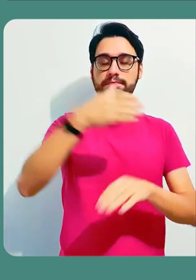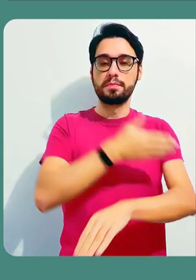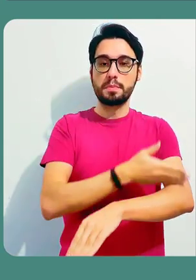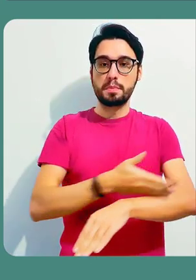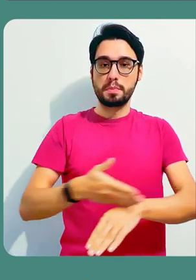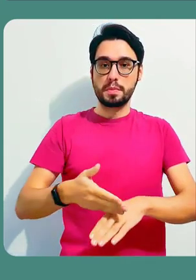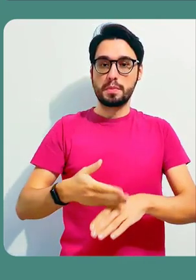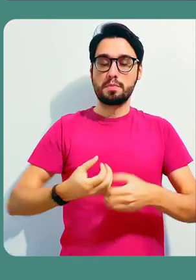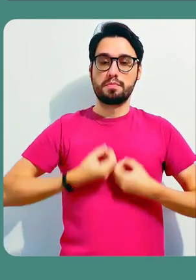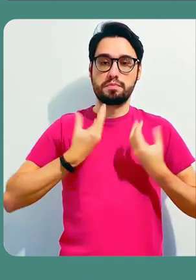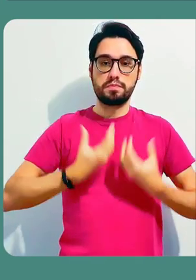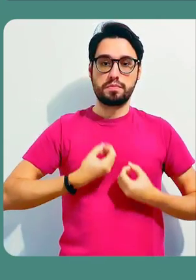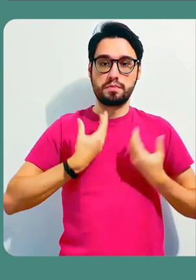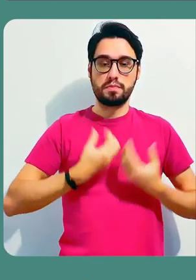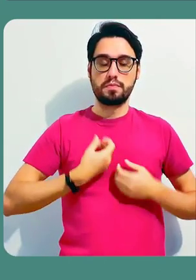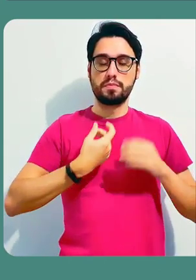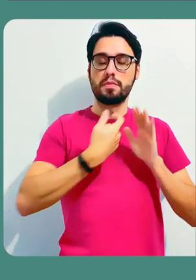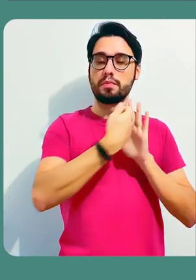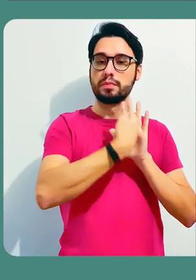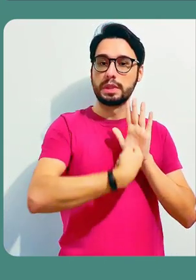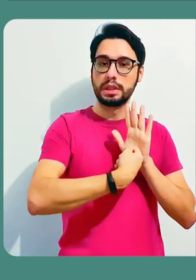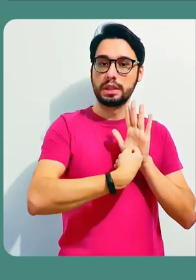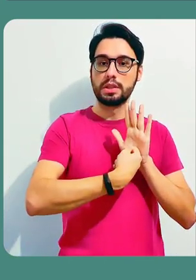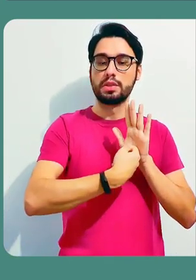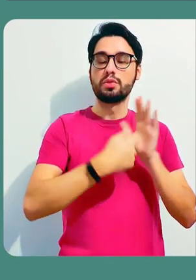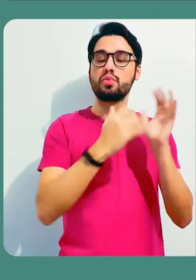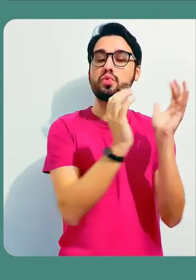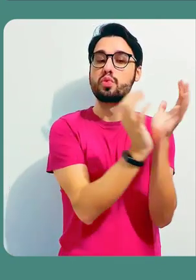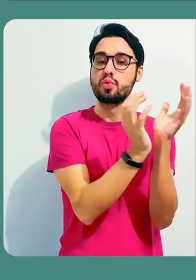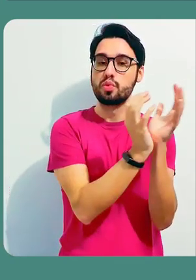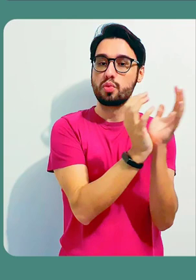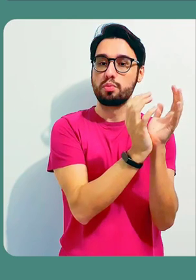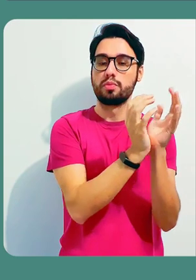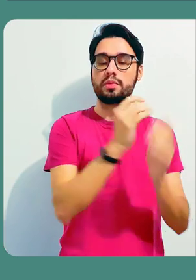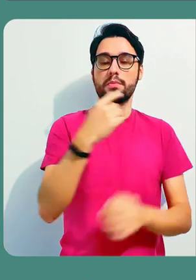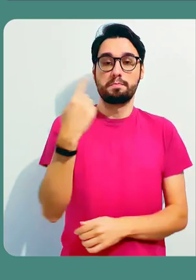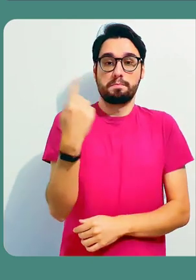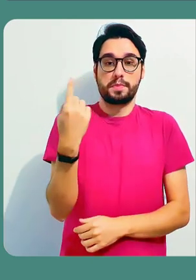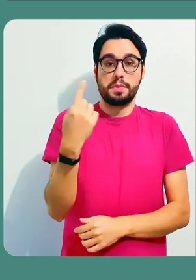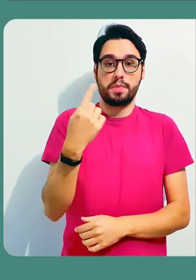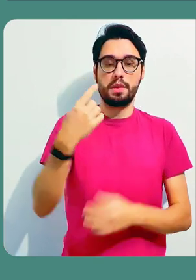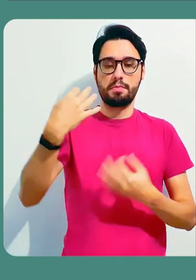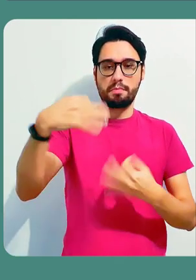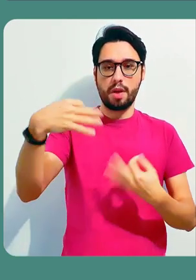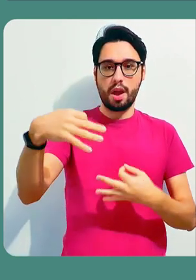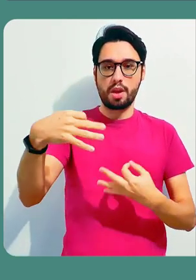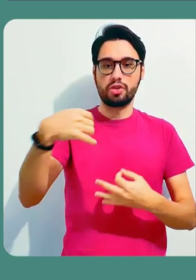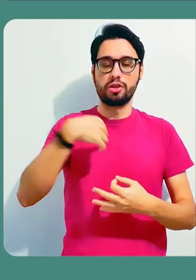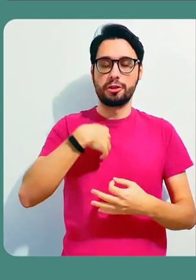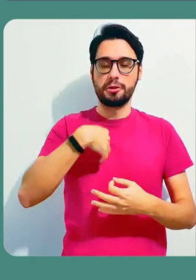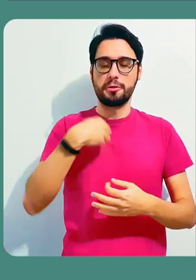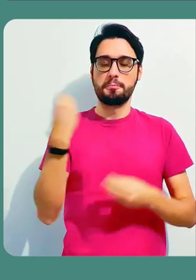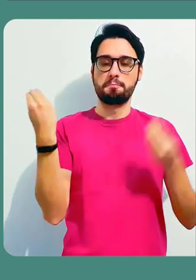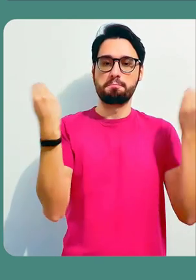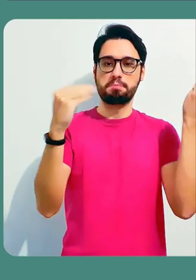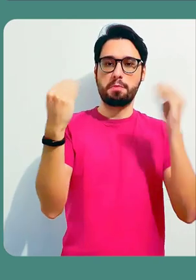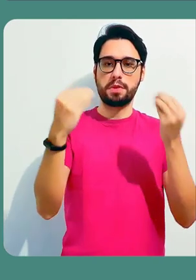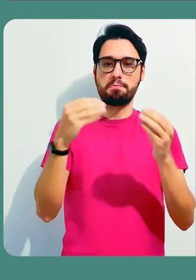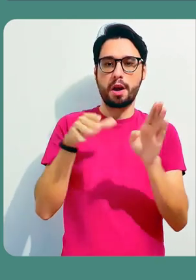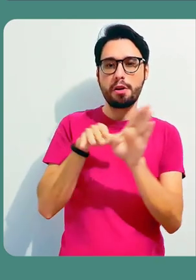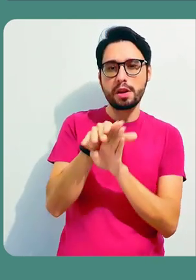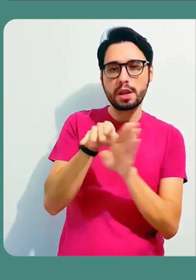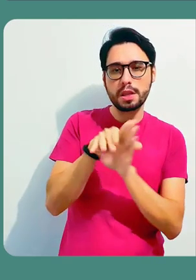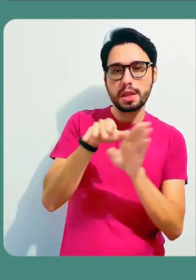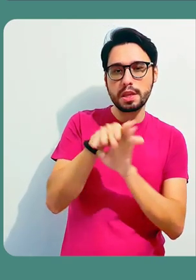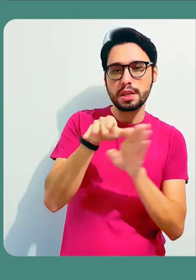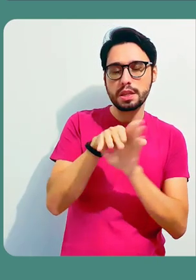Esta então é uma atividade colaborativa que eu fiz, que era uma produção textual em grupo. Então, na primeira página aqui do